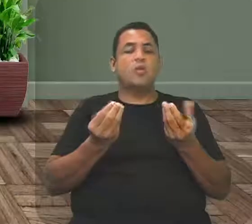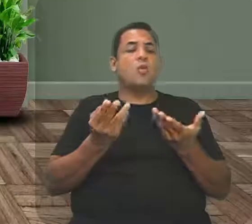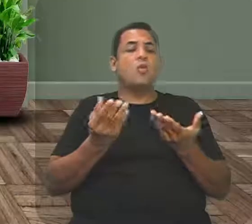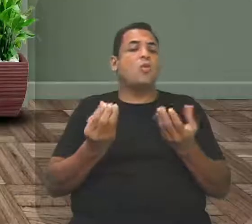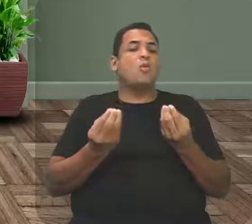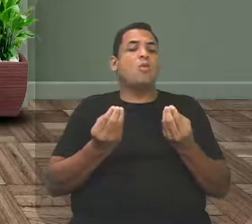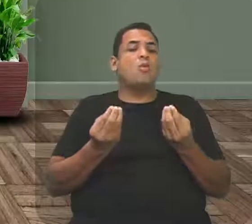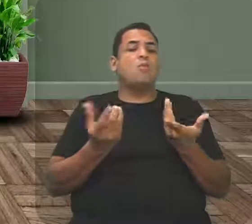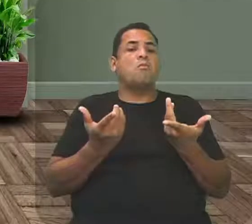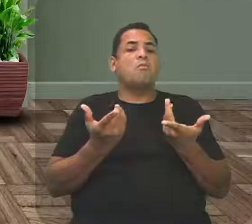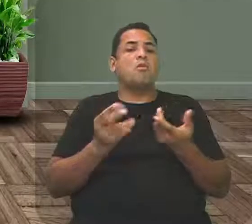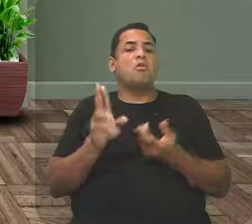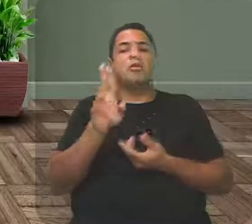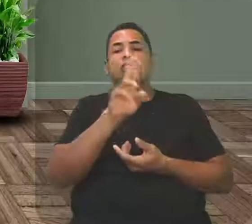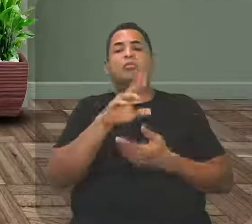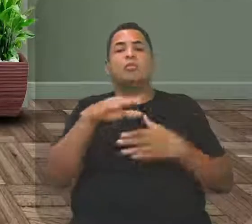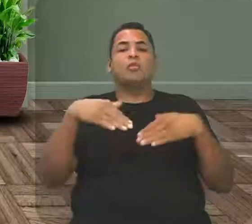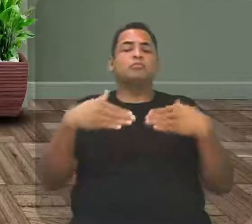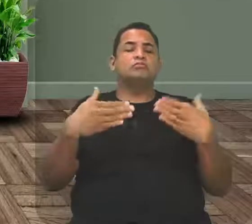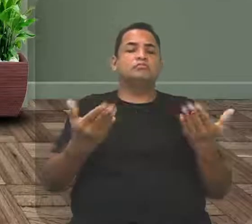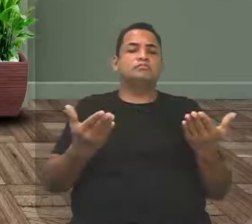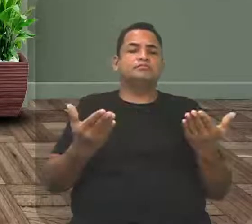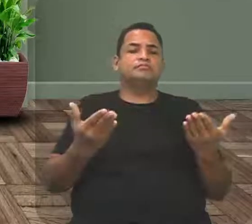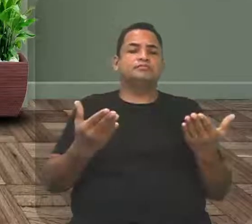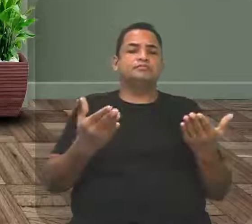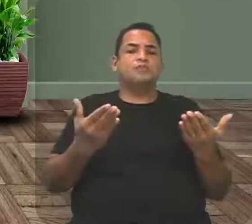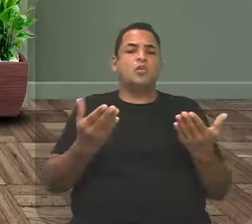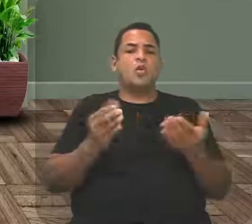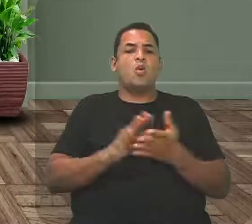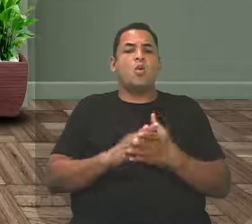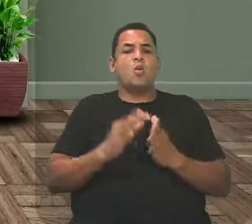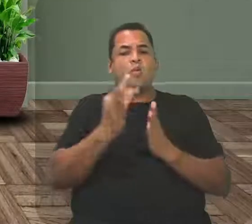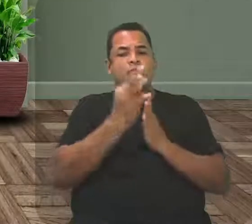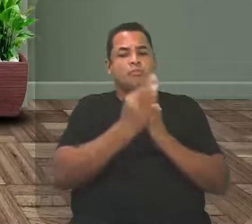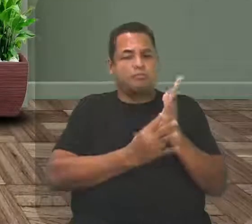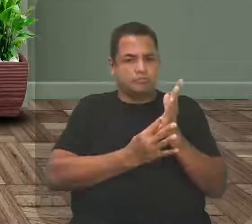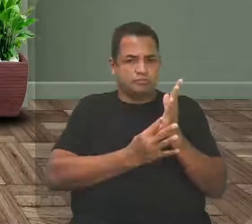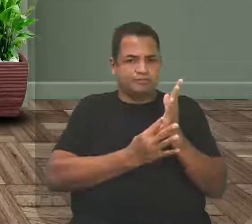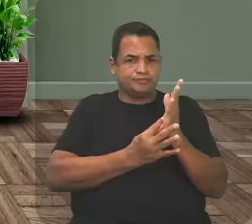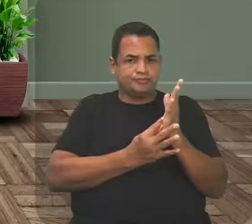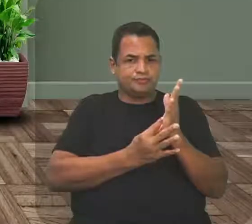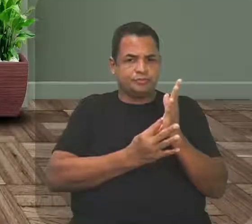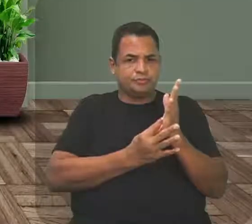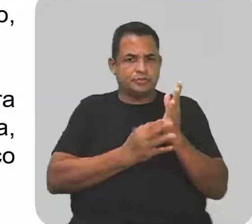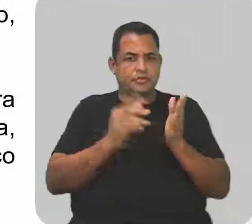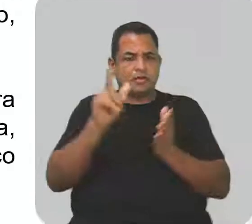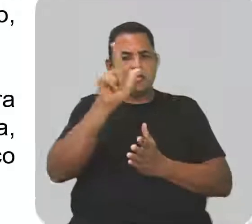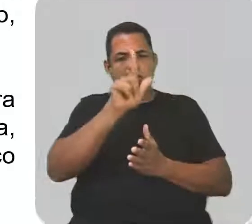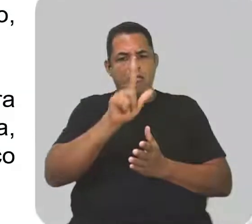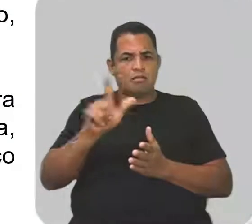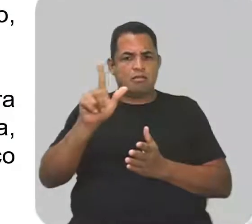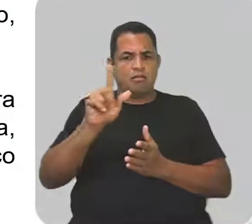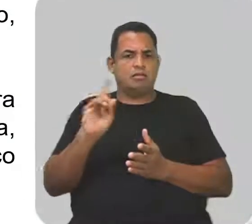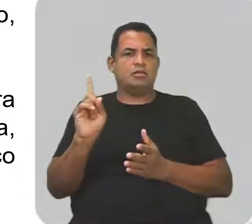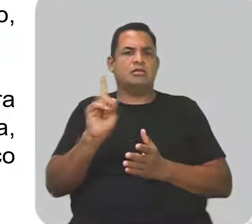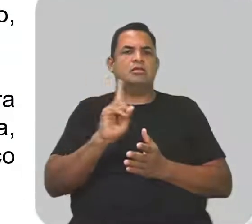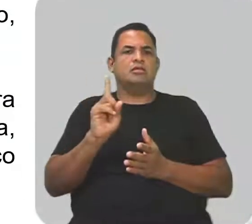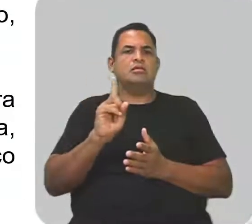se usa e quanto que é o texto literário e texto não literário. Vamos lá, então.